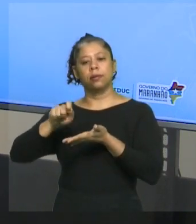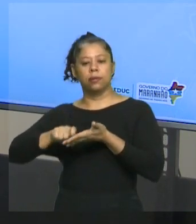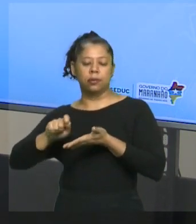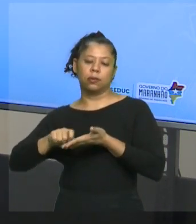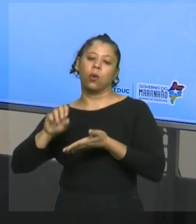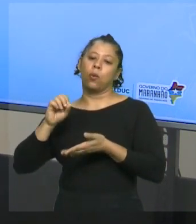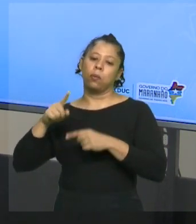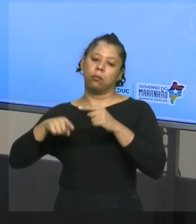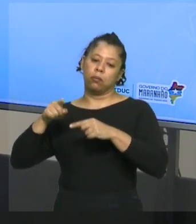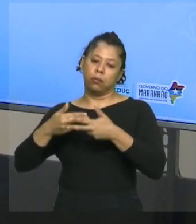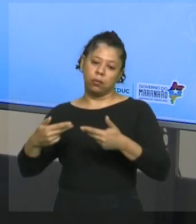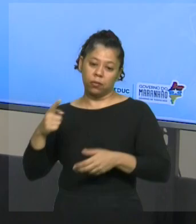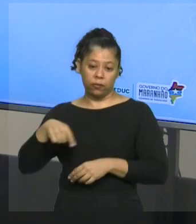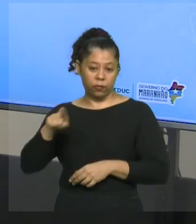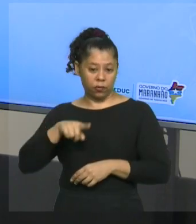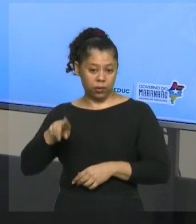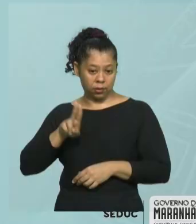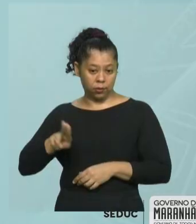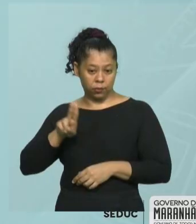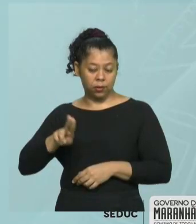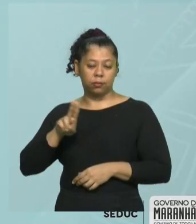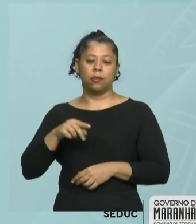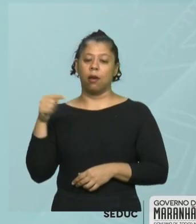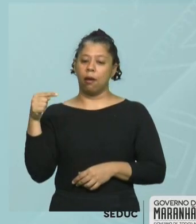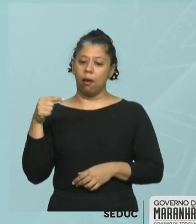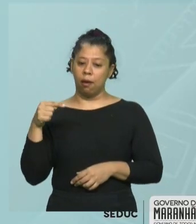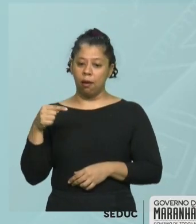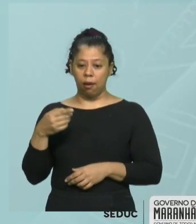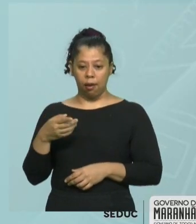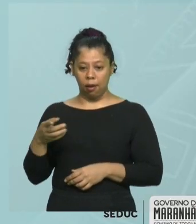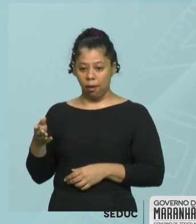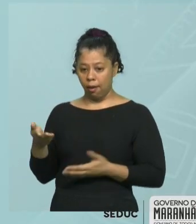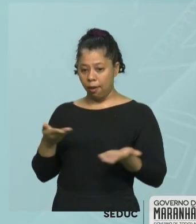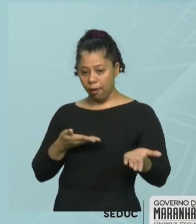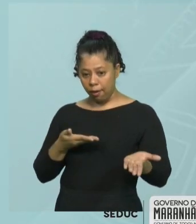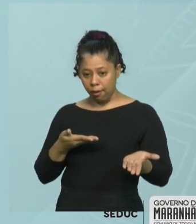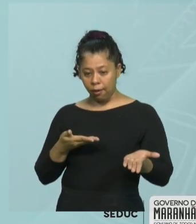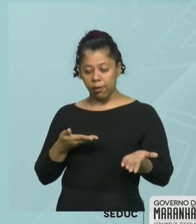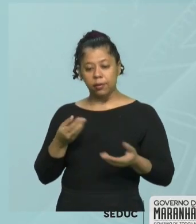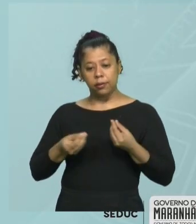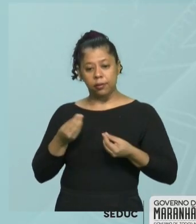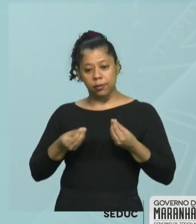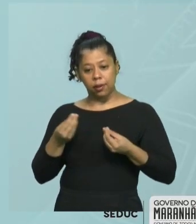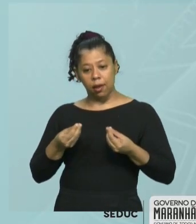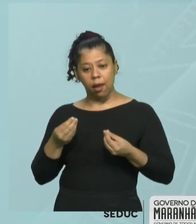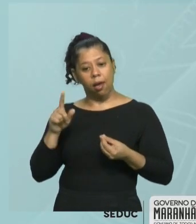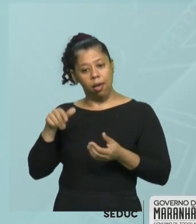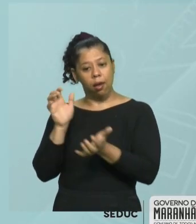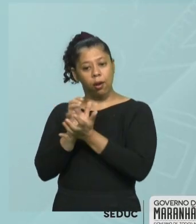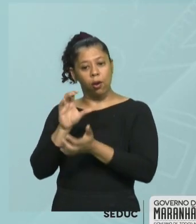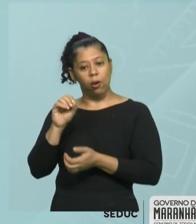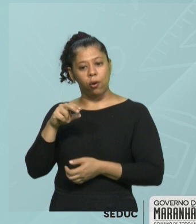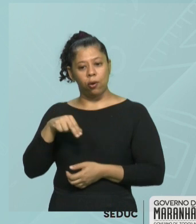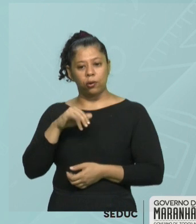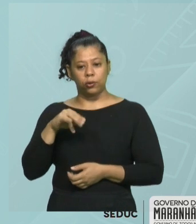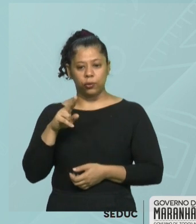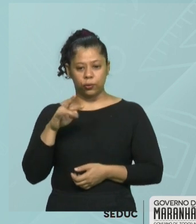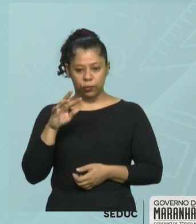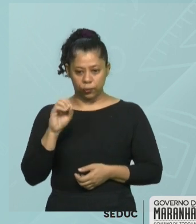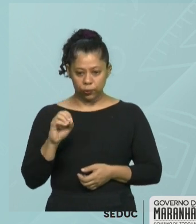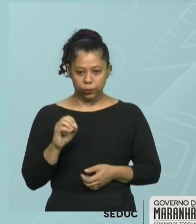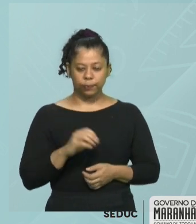está utilizando, essa figura representa o conjunto. Todos os pontos que estiverem